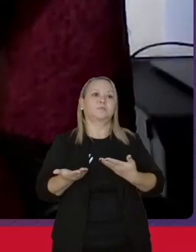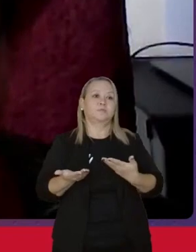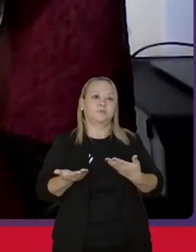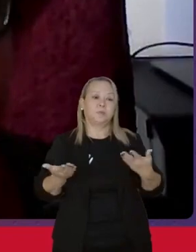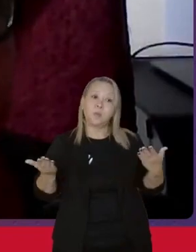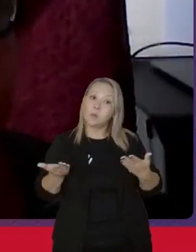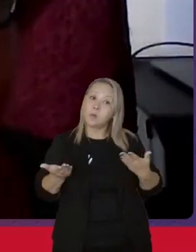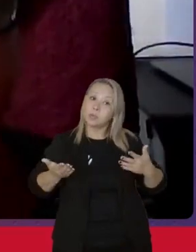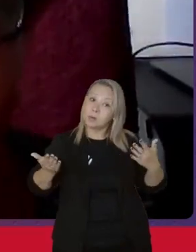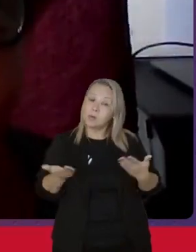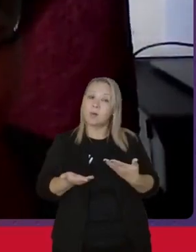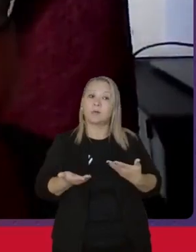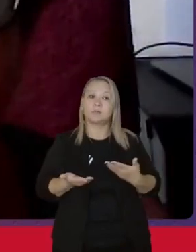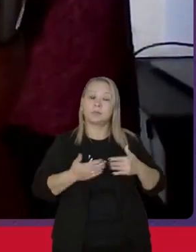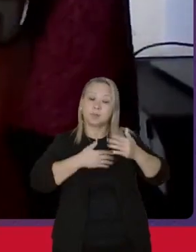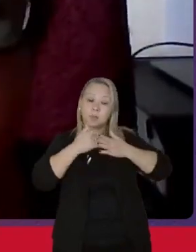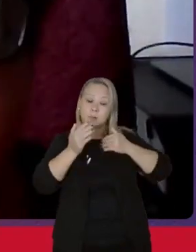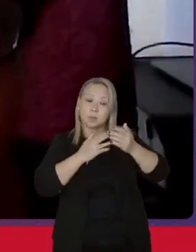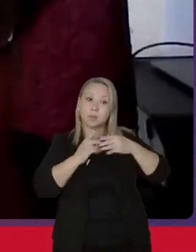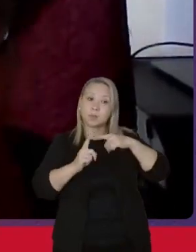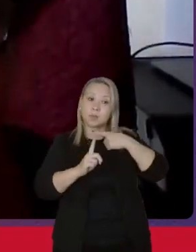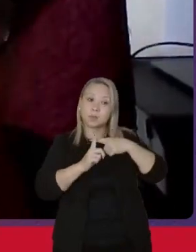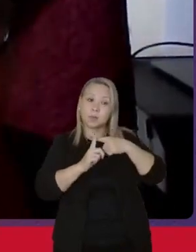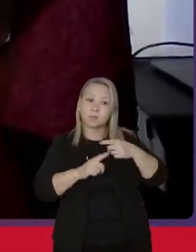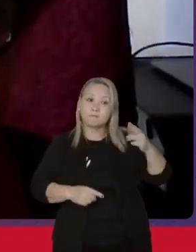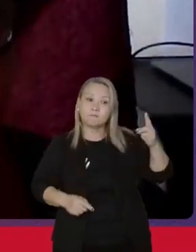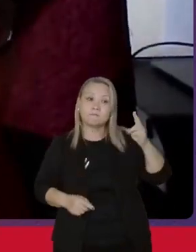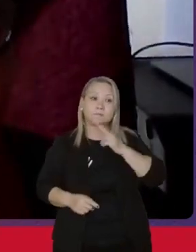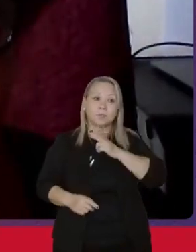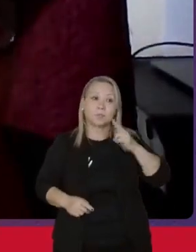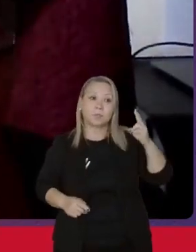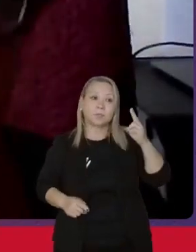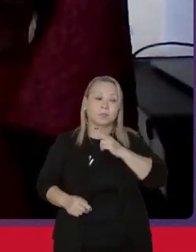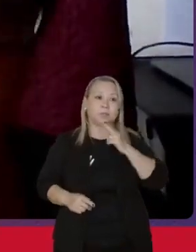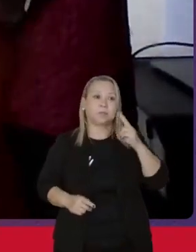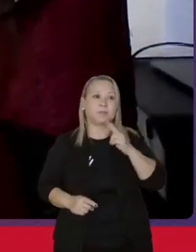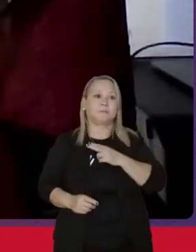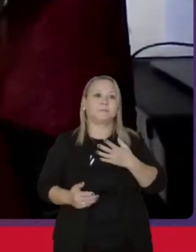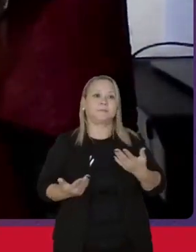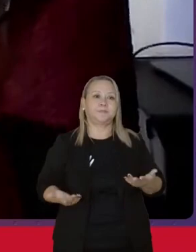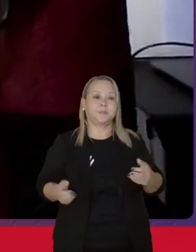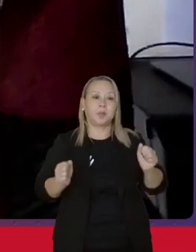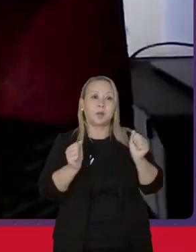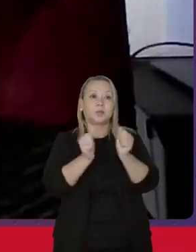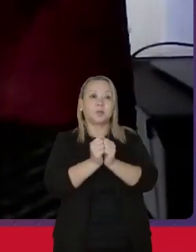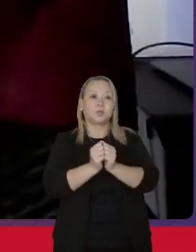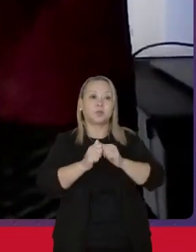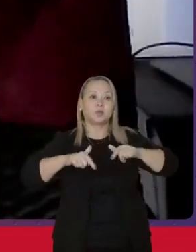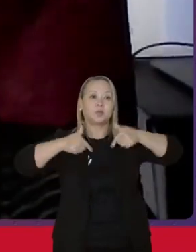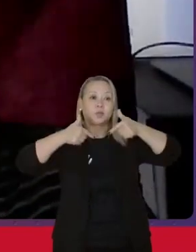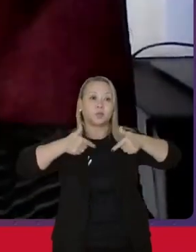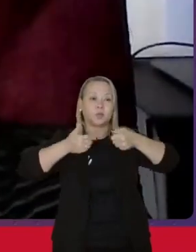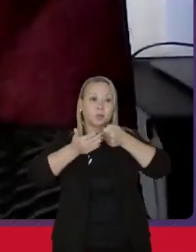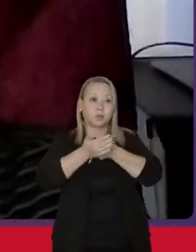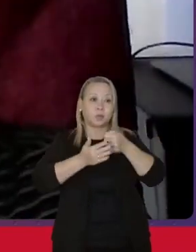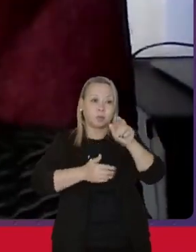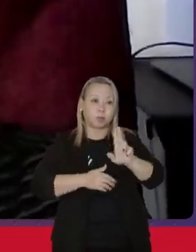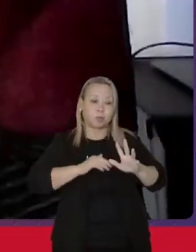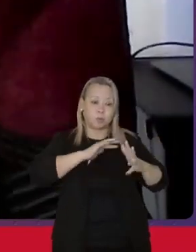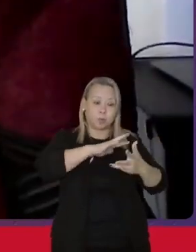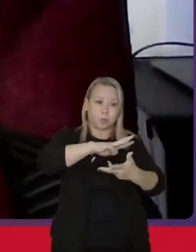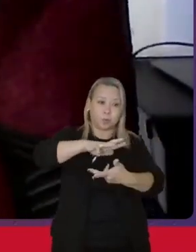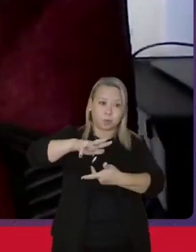As ações afirmativas são urgentes, junto com a luta pela universalização